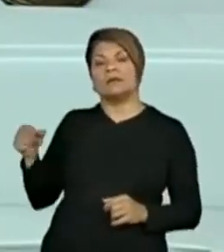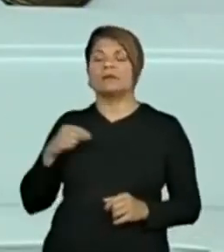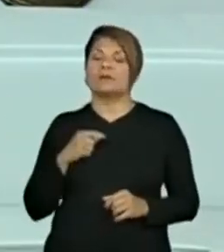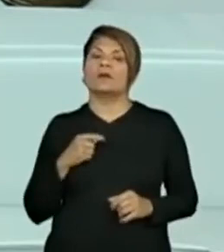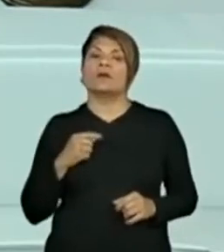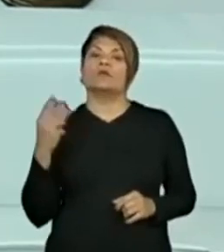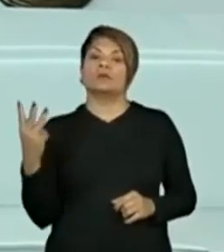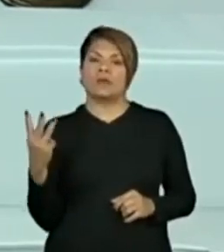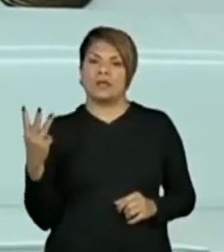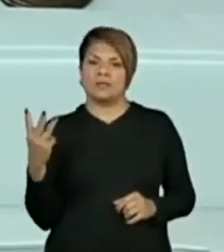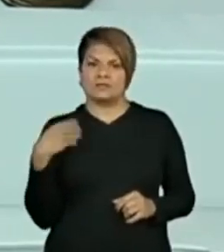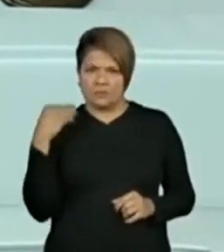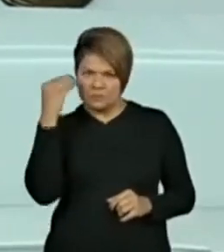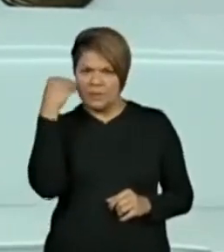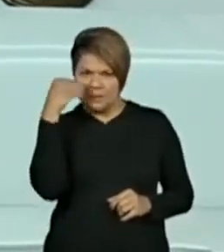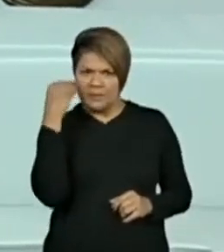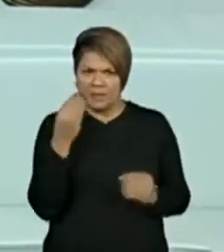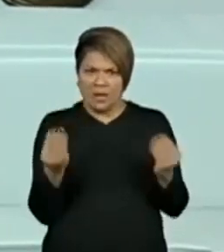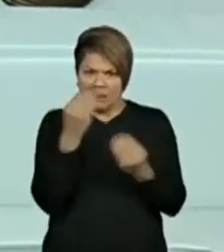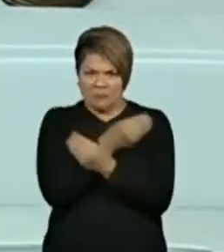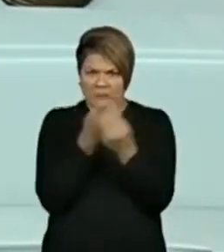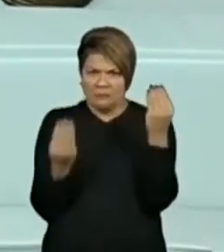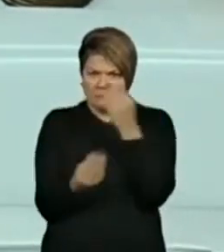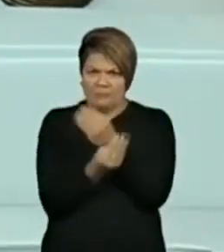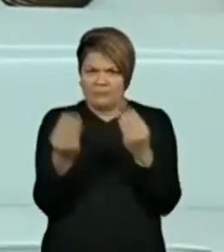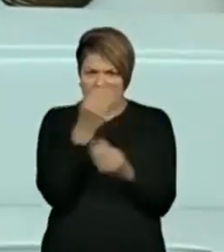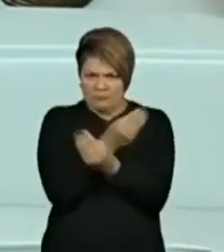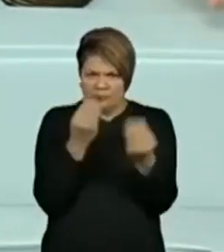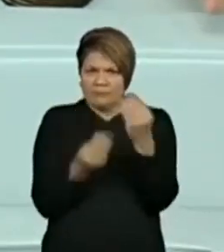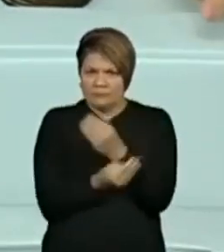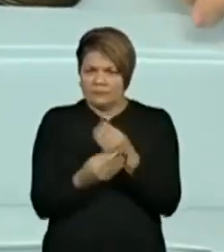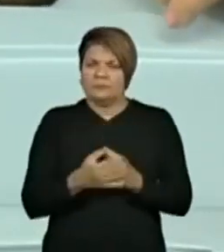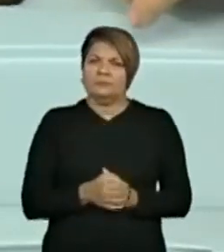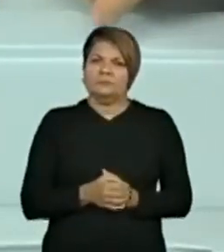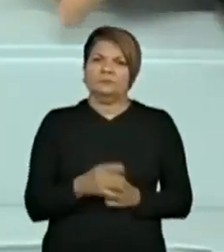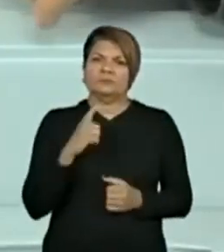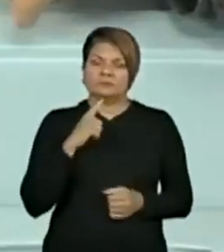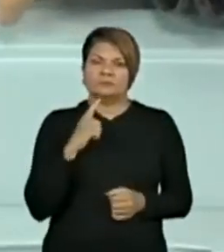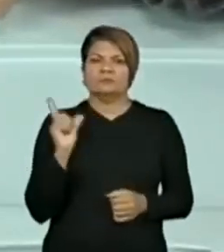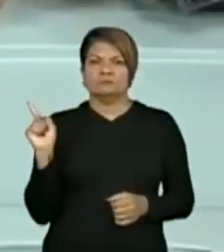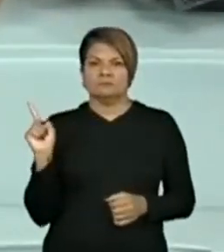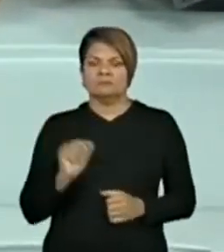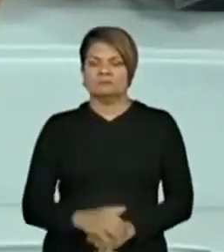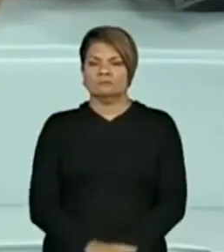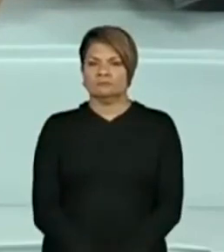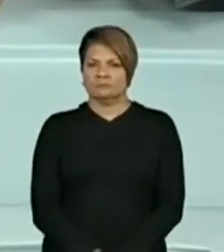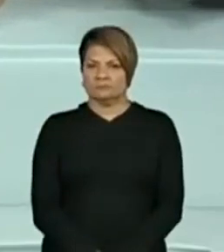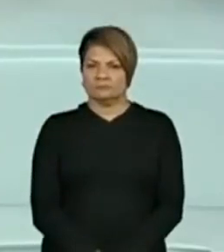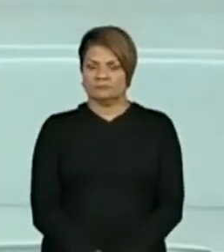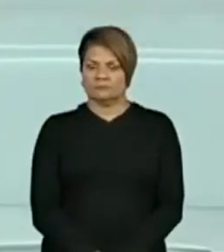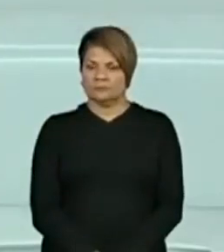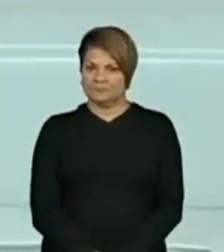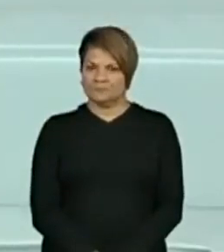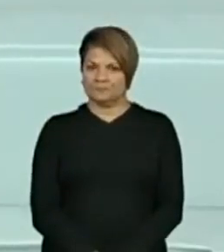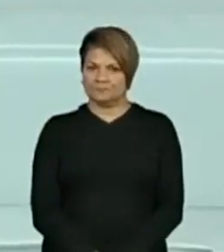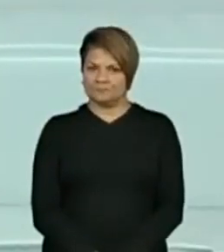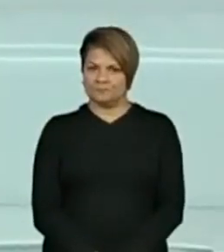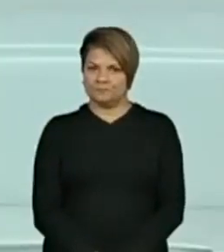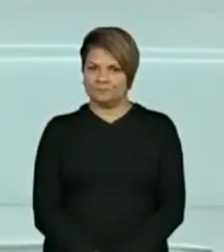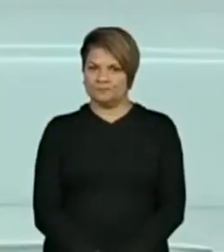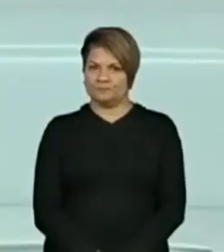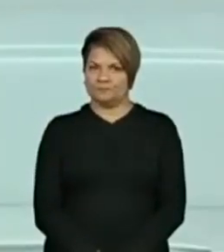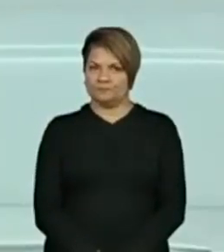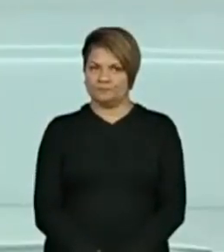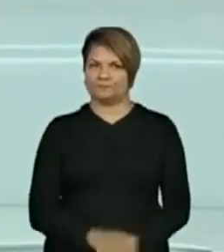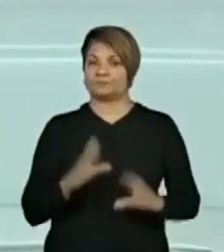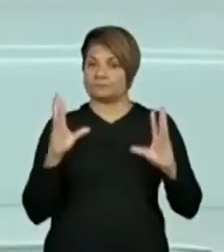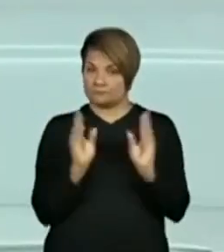experimentar as possibilidades? Sim. Vamos colocar o algarismo 3 aqui, ó. Depois do número 2. Que número